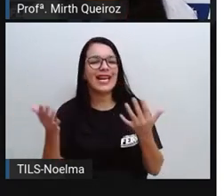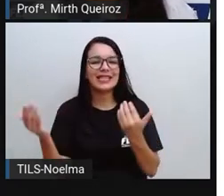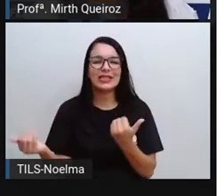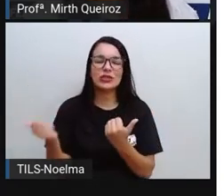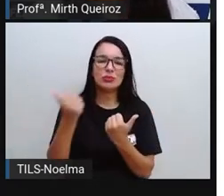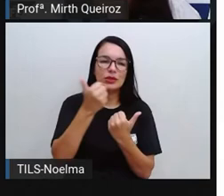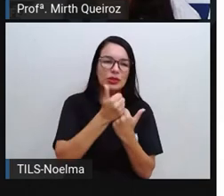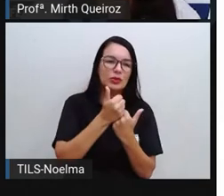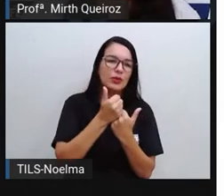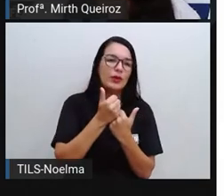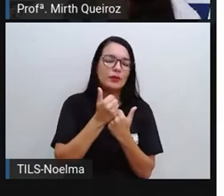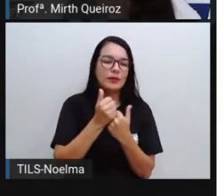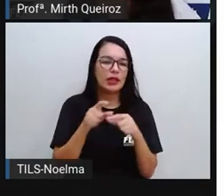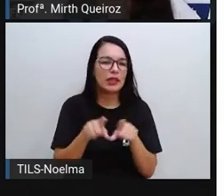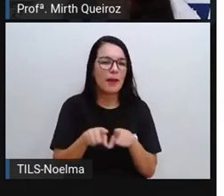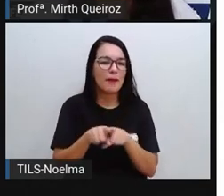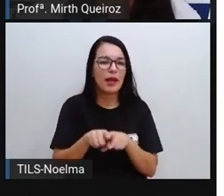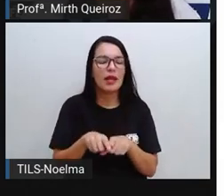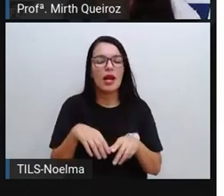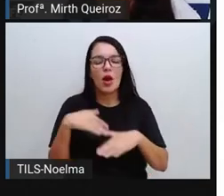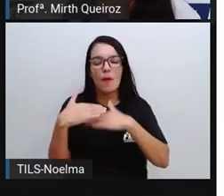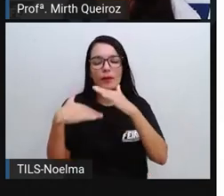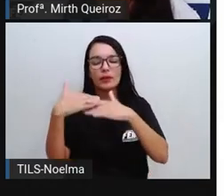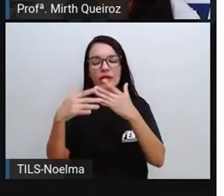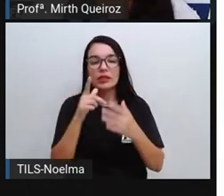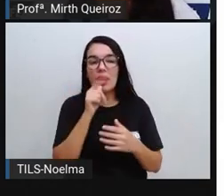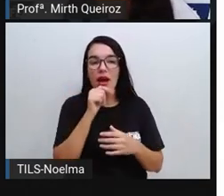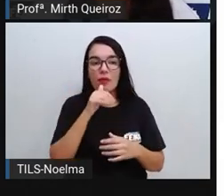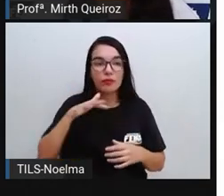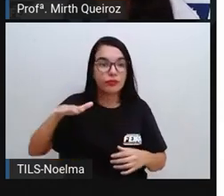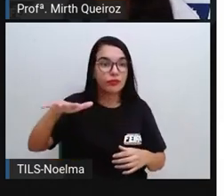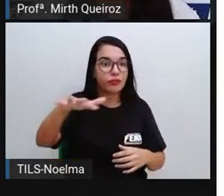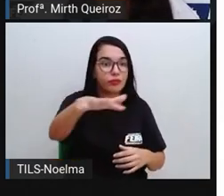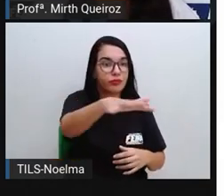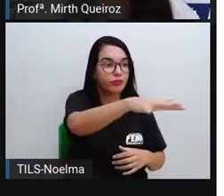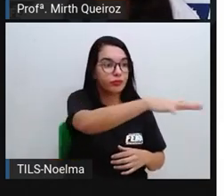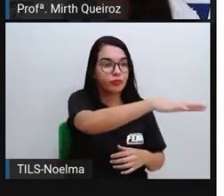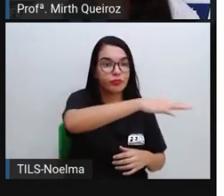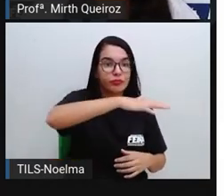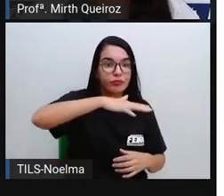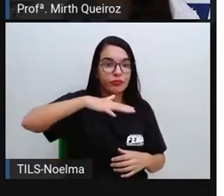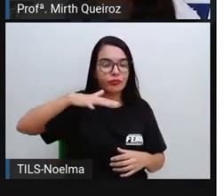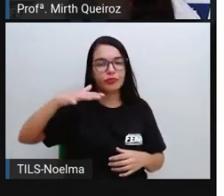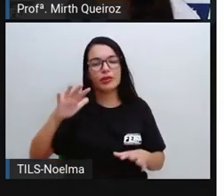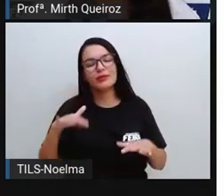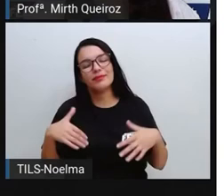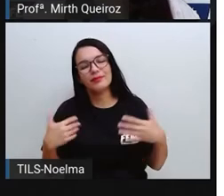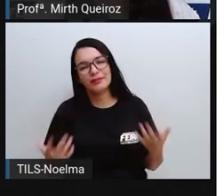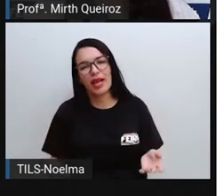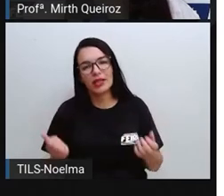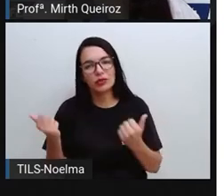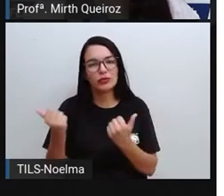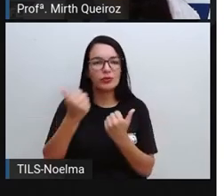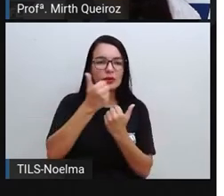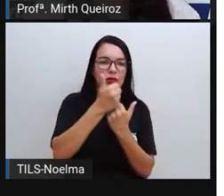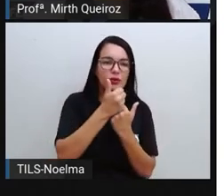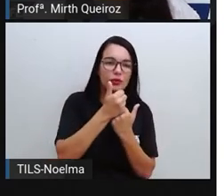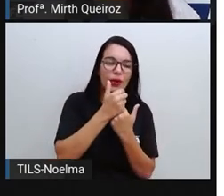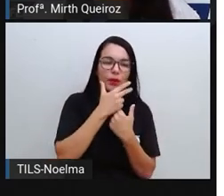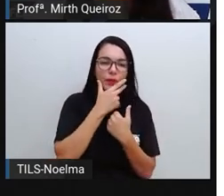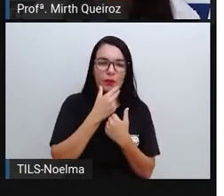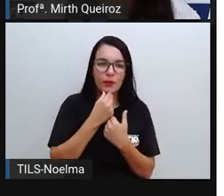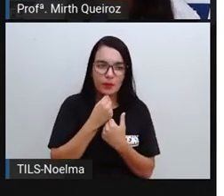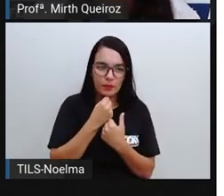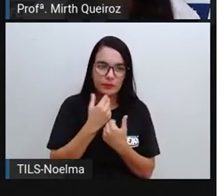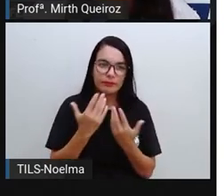irrigação, que facilitou aí o desenvolvimento desse tipo de atividade econômica e que hoje é possível a gente fazer em